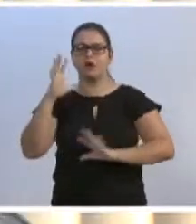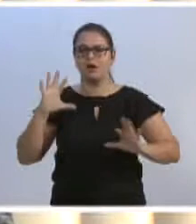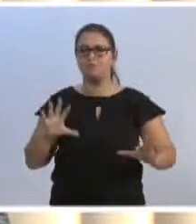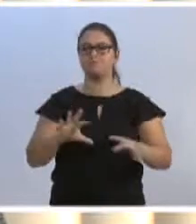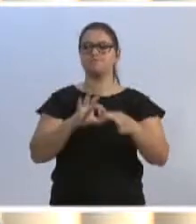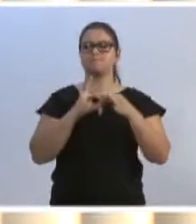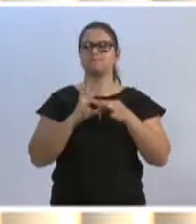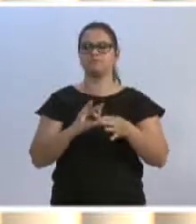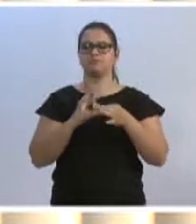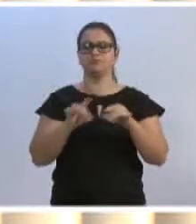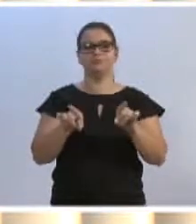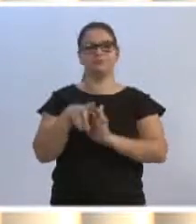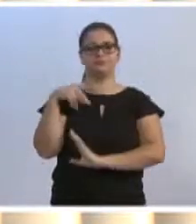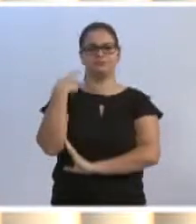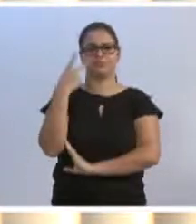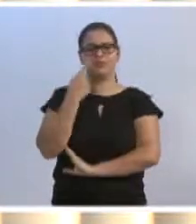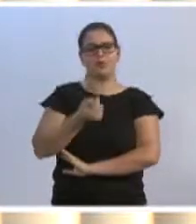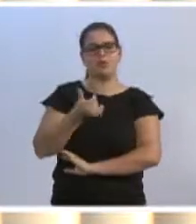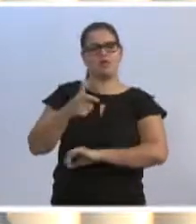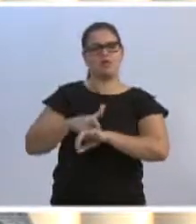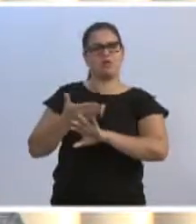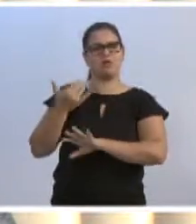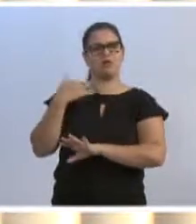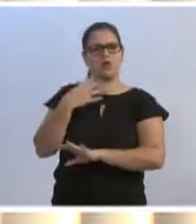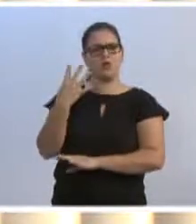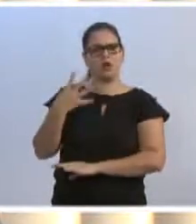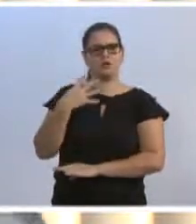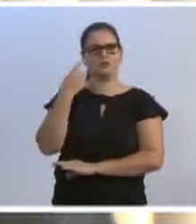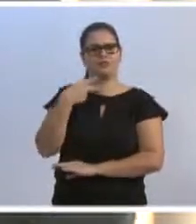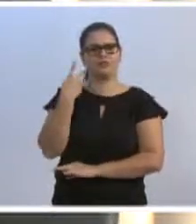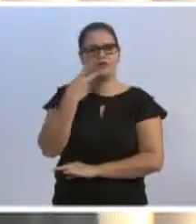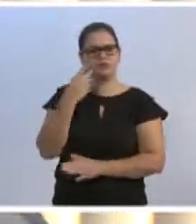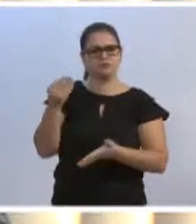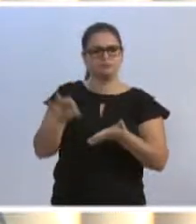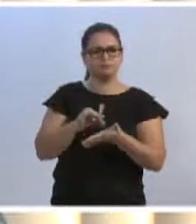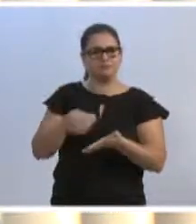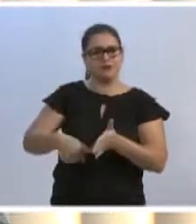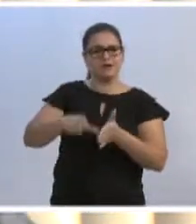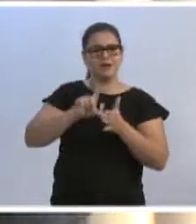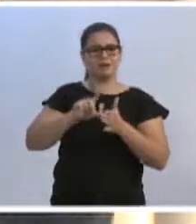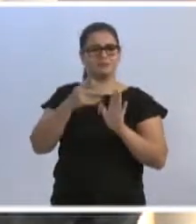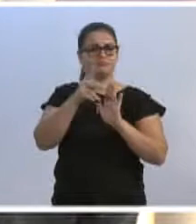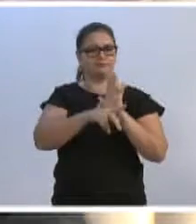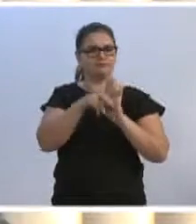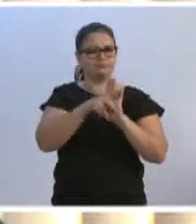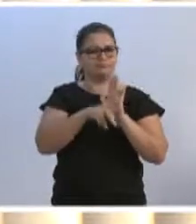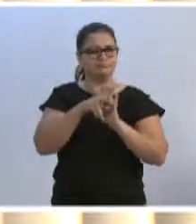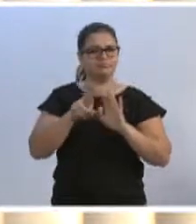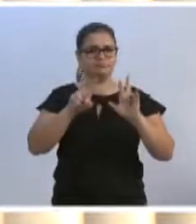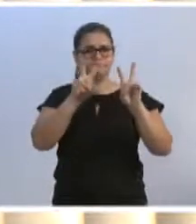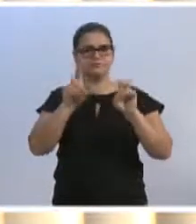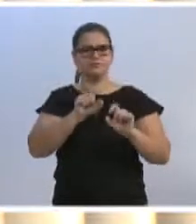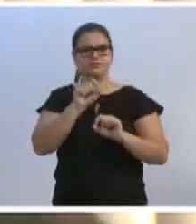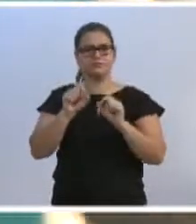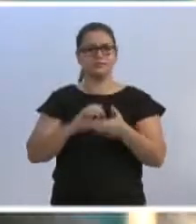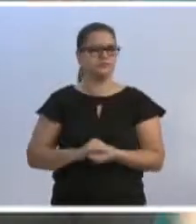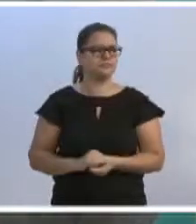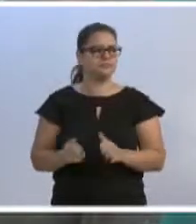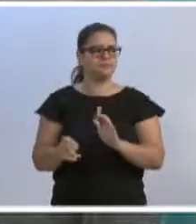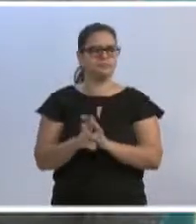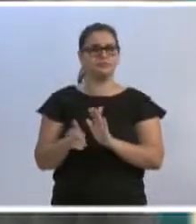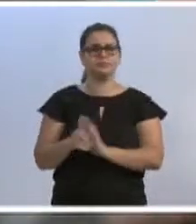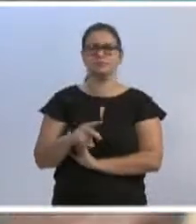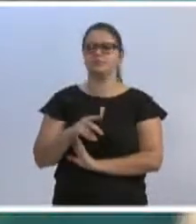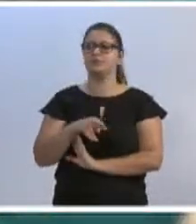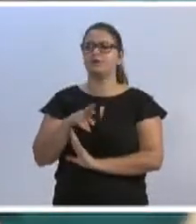E também, vereador, há pouco tempo, quatro vereadores subscreveram um anteprojeto a respeito de uma campanha de limpeza dos ribeirões que